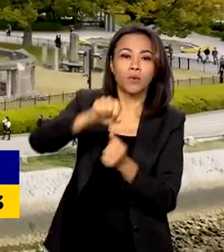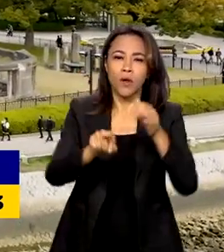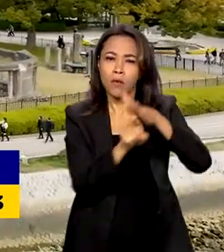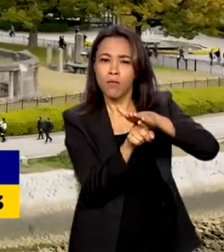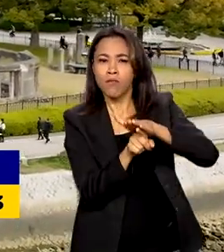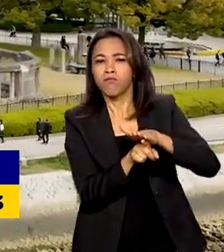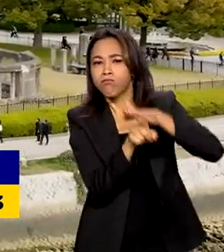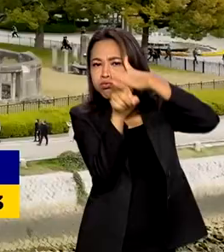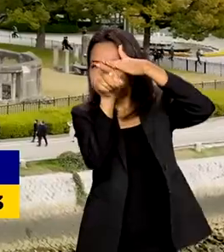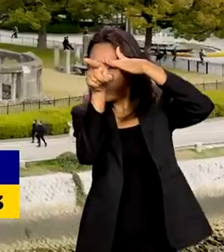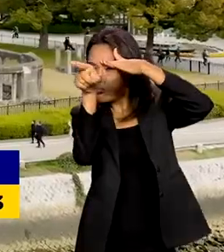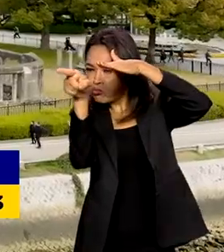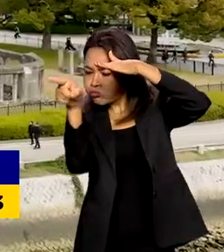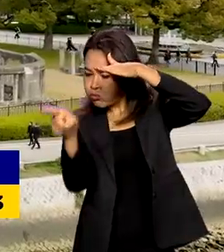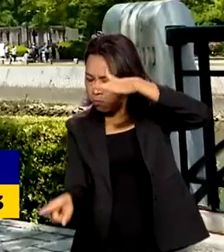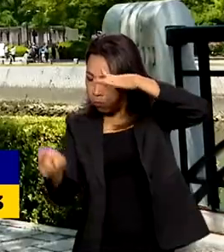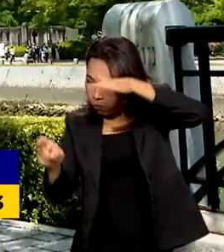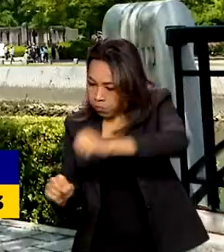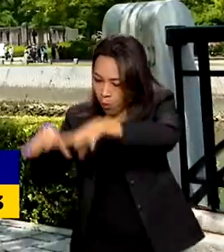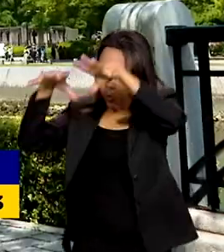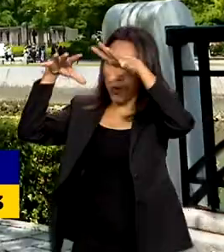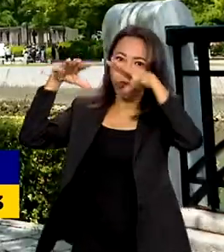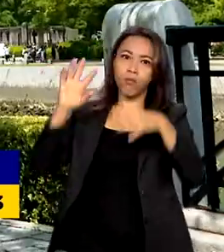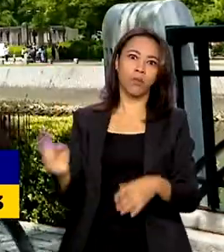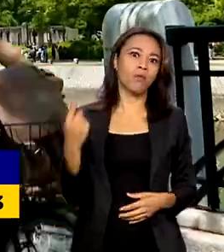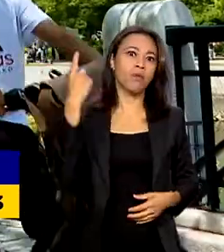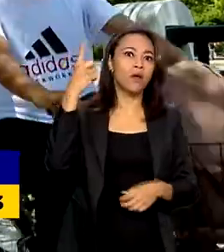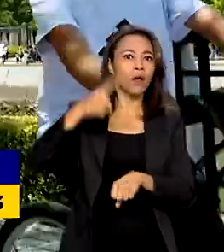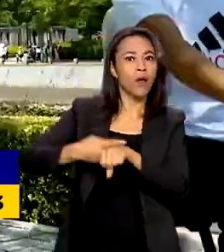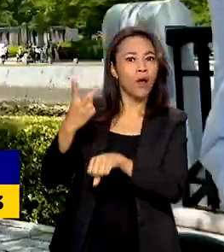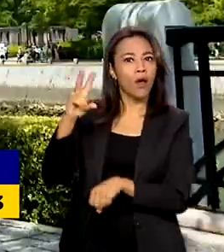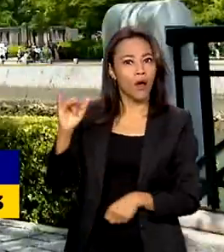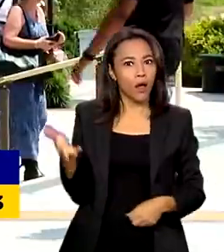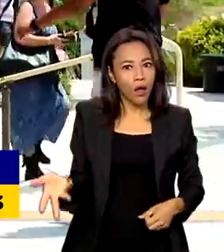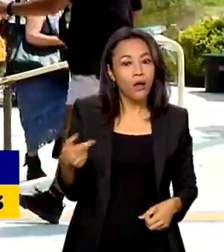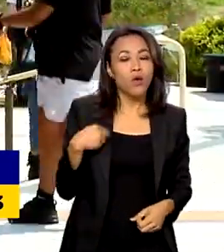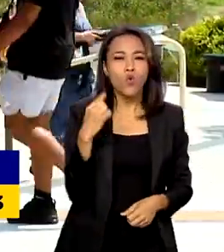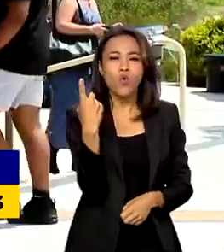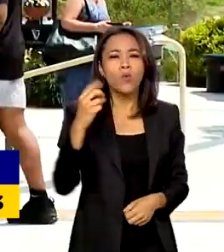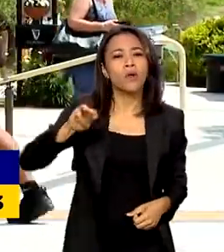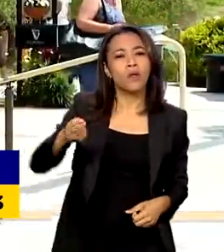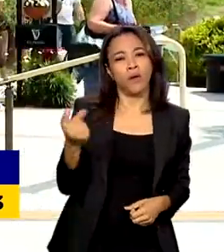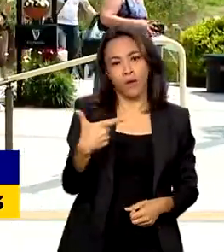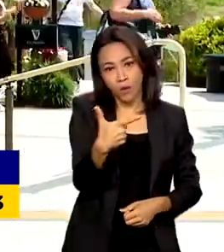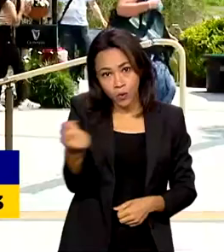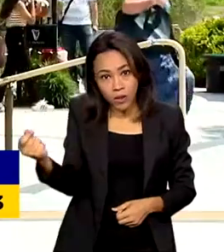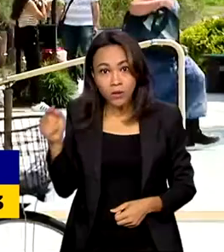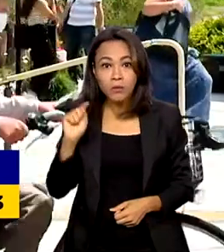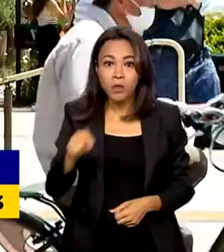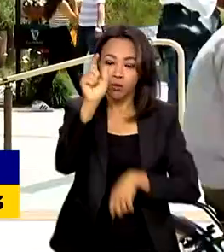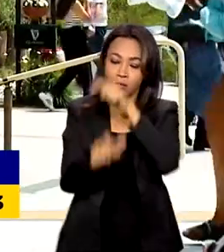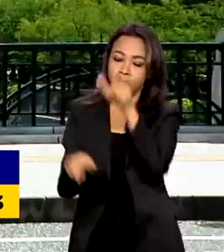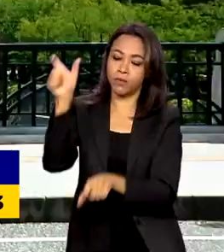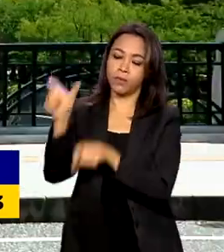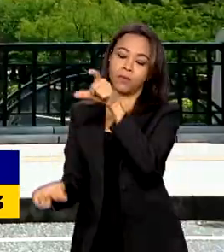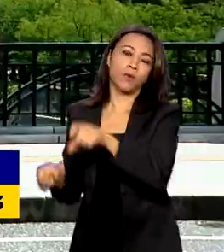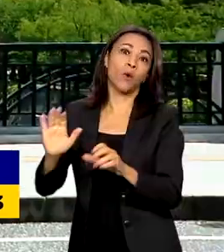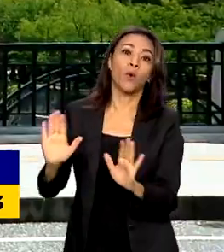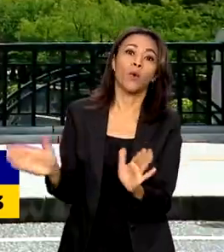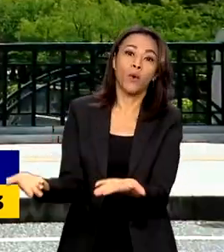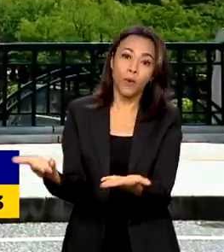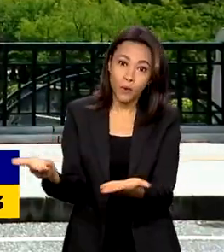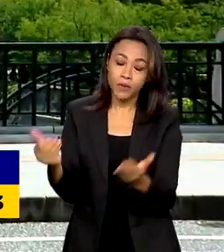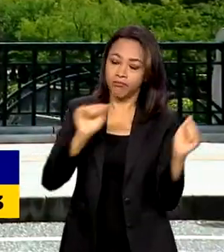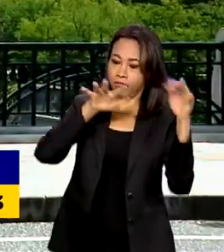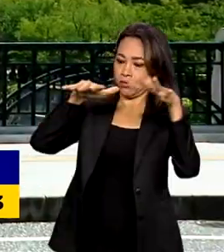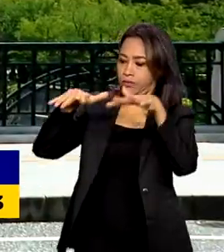atacada por uma bomba atômica. Com uma população de cerca de 1 milhão e 200 mil habitantes, é hoje reconhecida